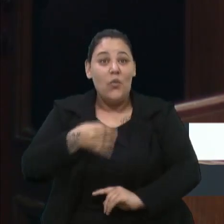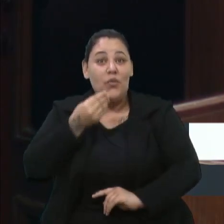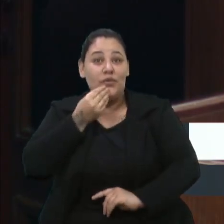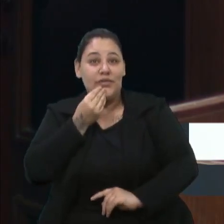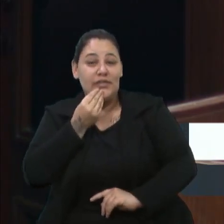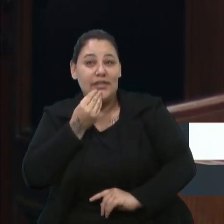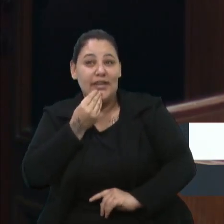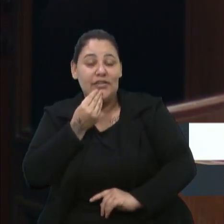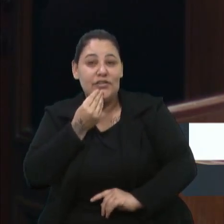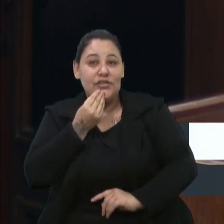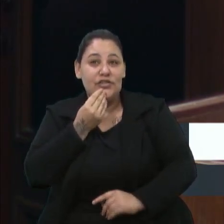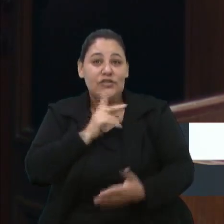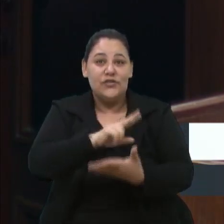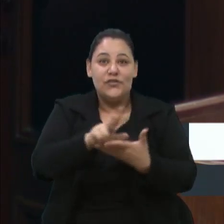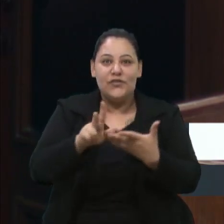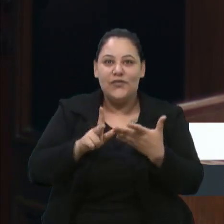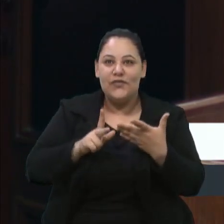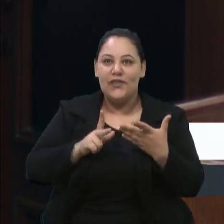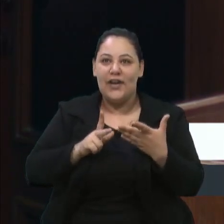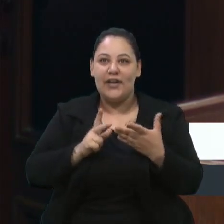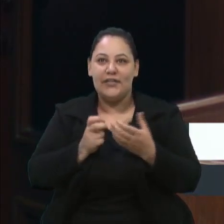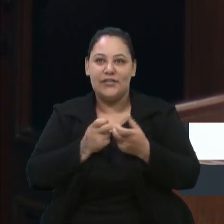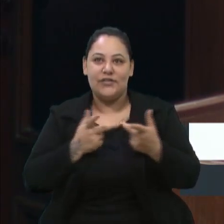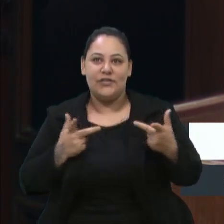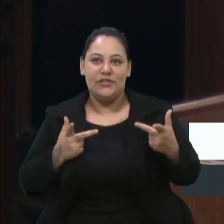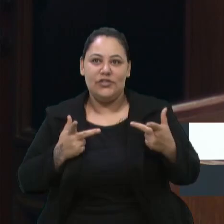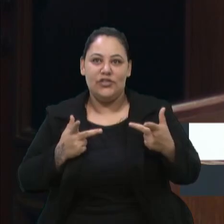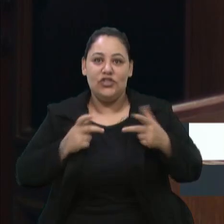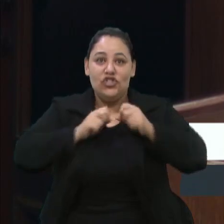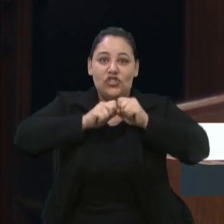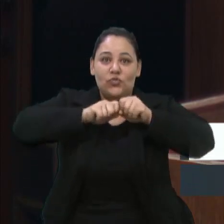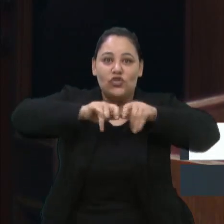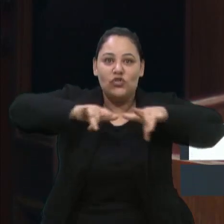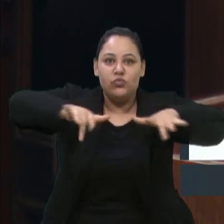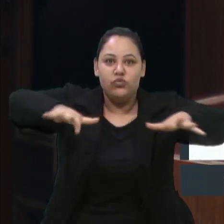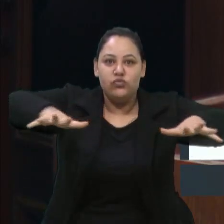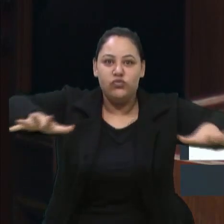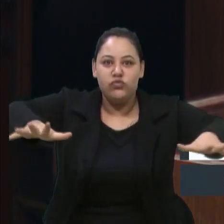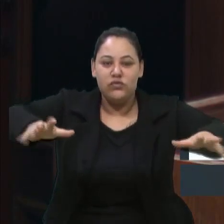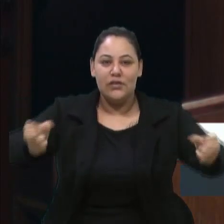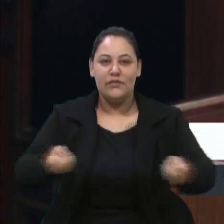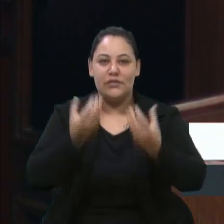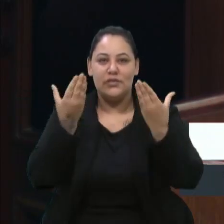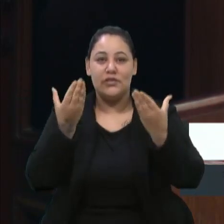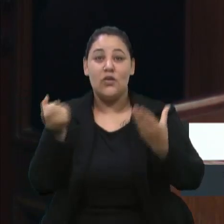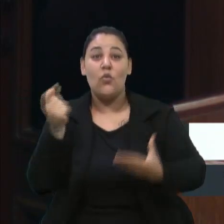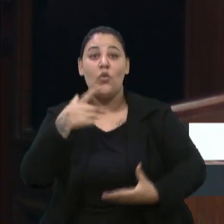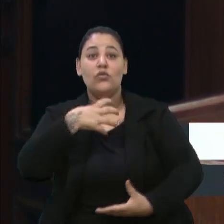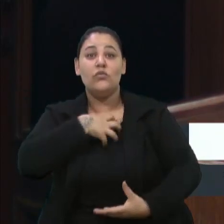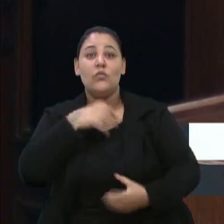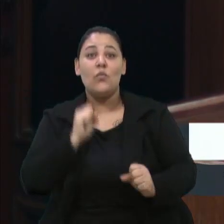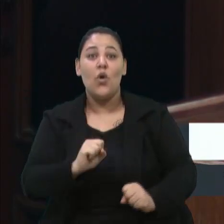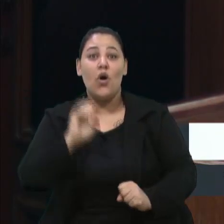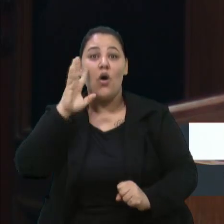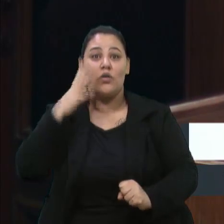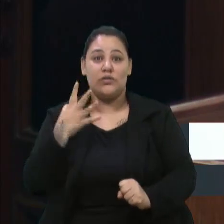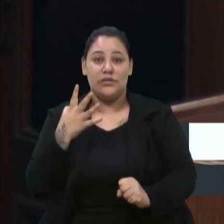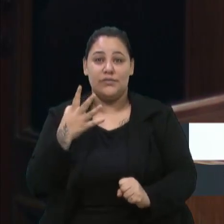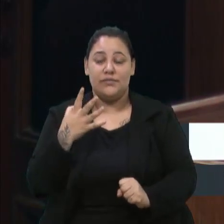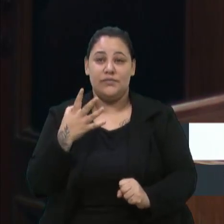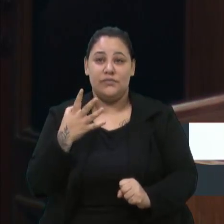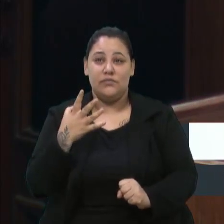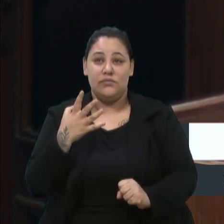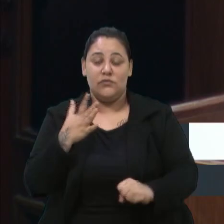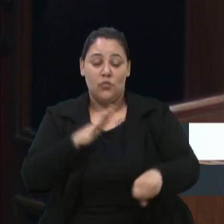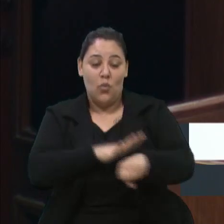enorme de descentralizar a festa. E de que forma isso pode acontecer? Quando, a partir